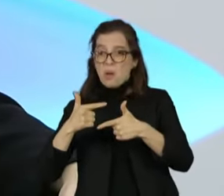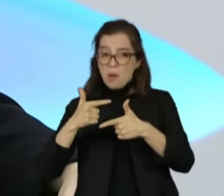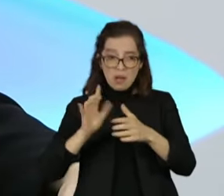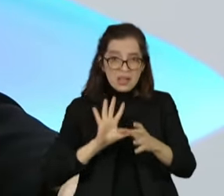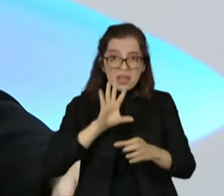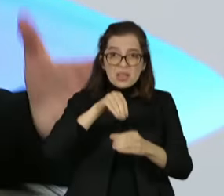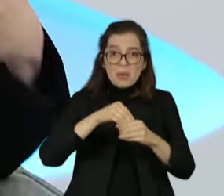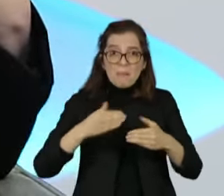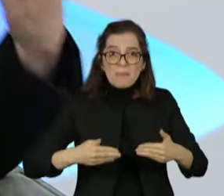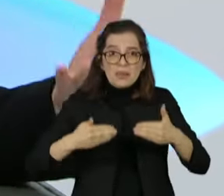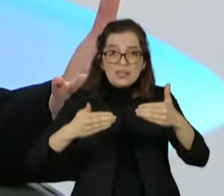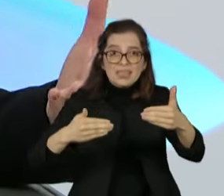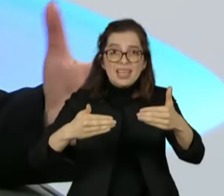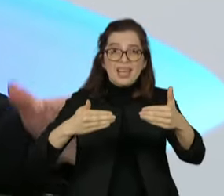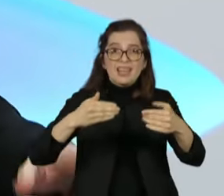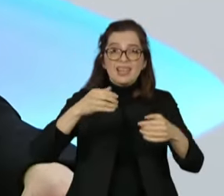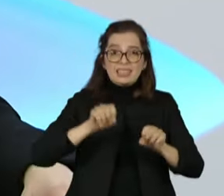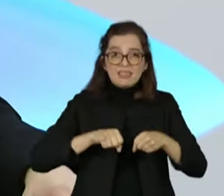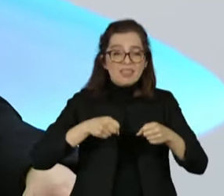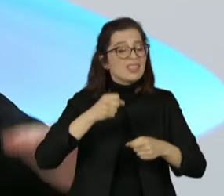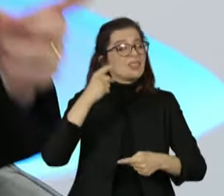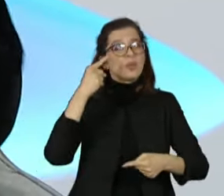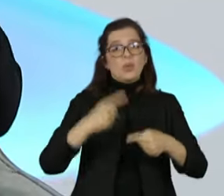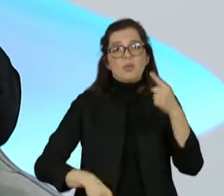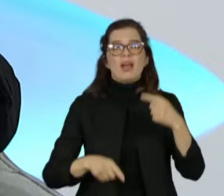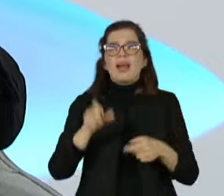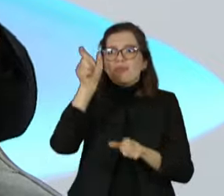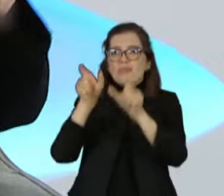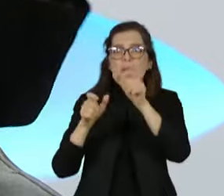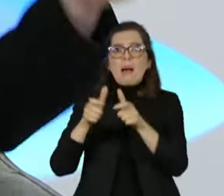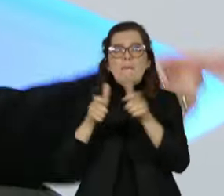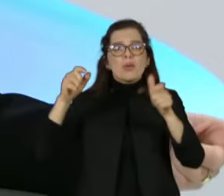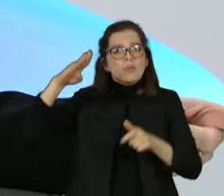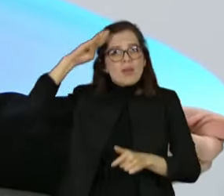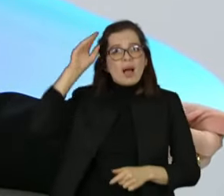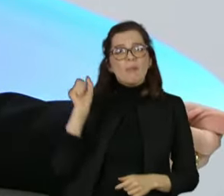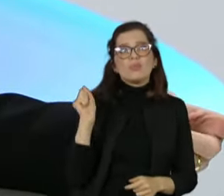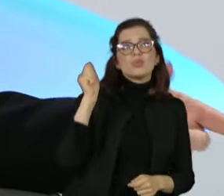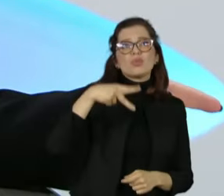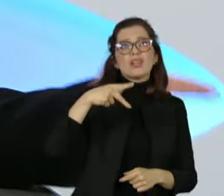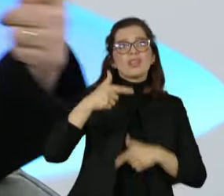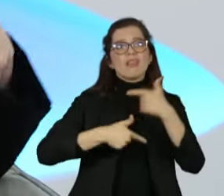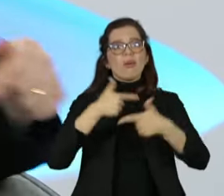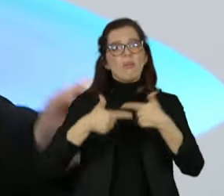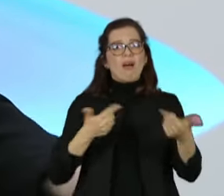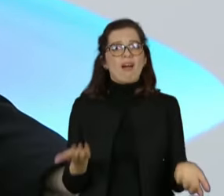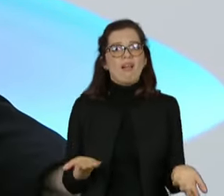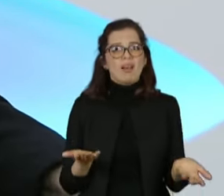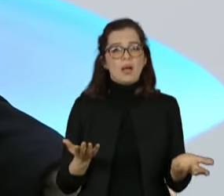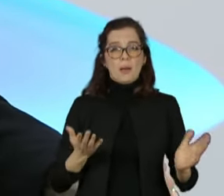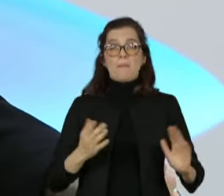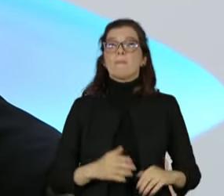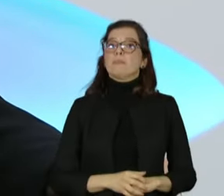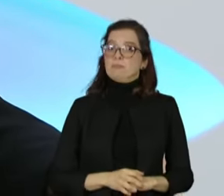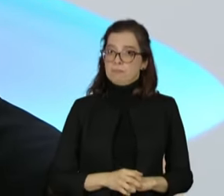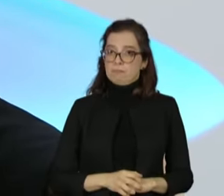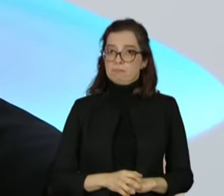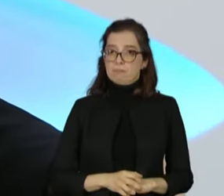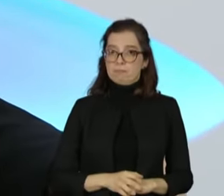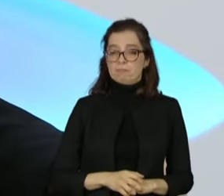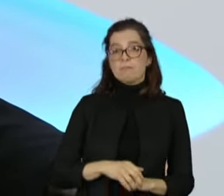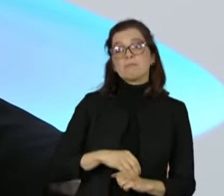ao ministro Fachin, que expulsou este coronel da comissão de análise do resultado